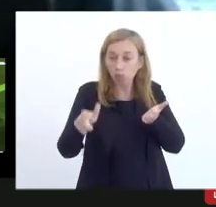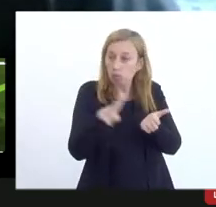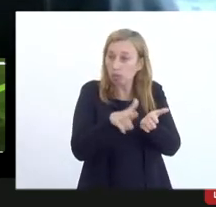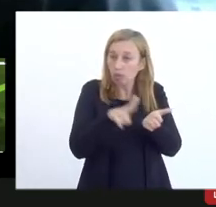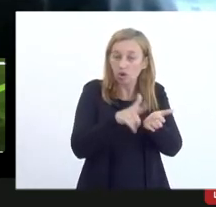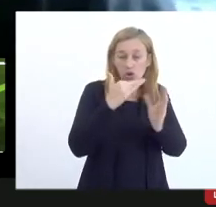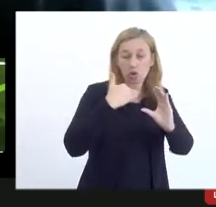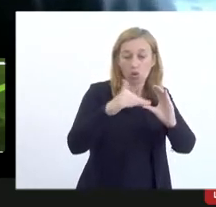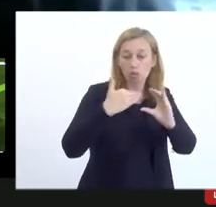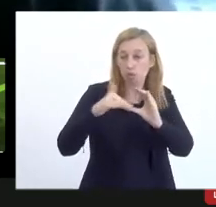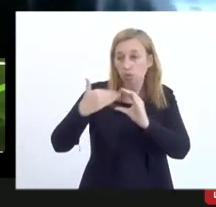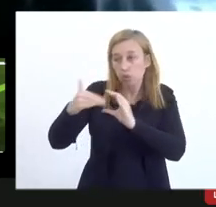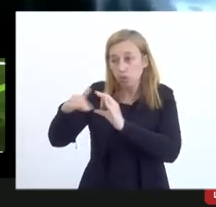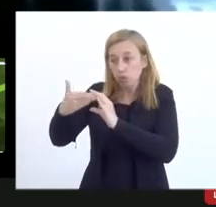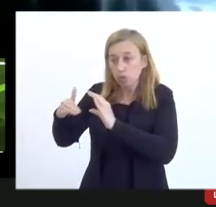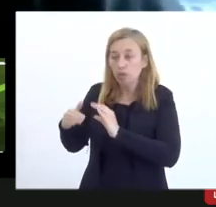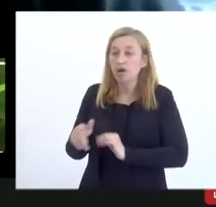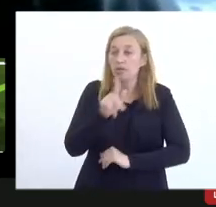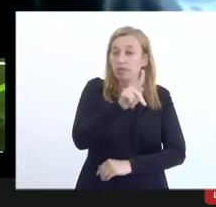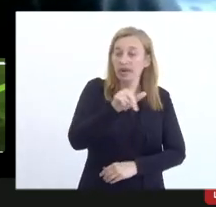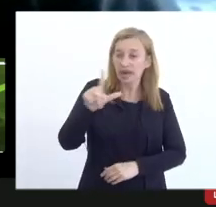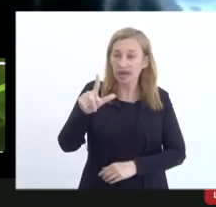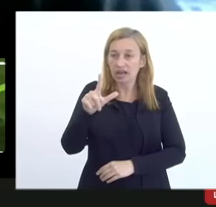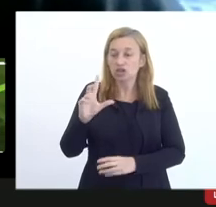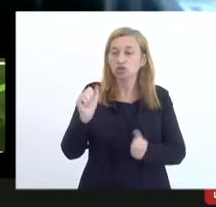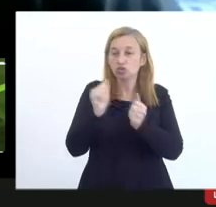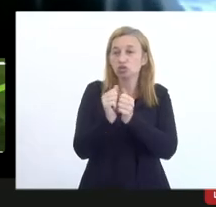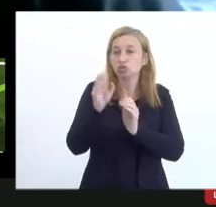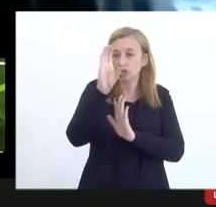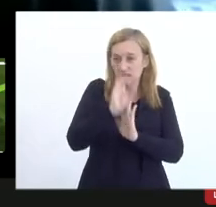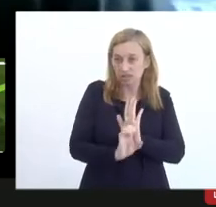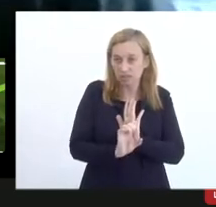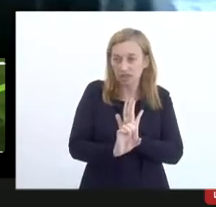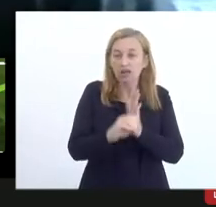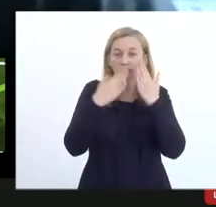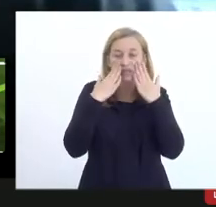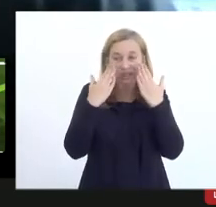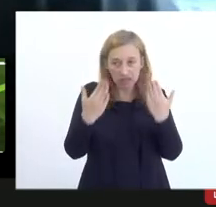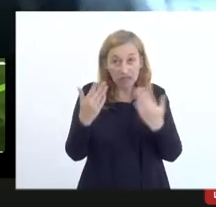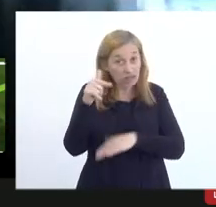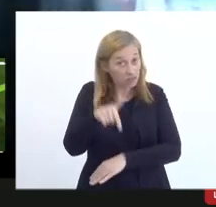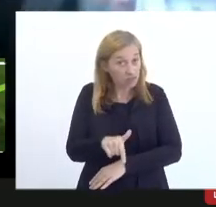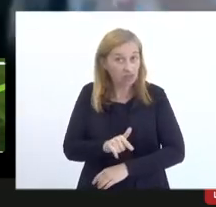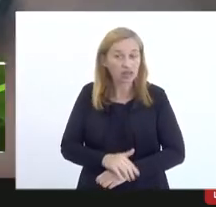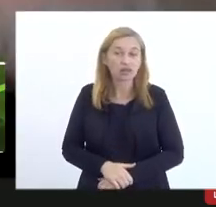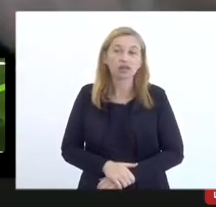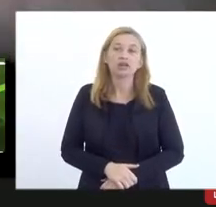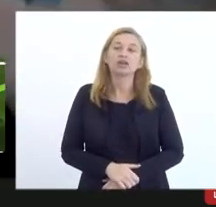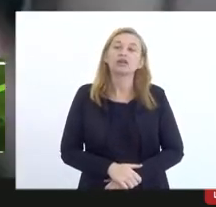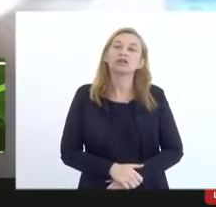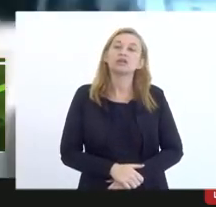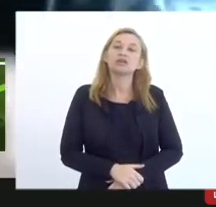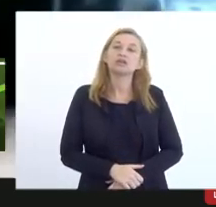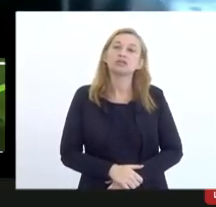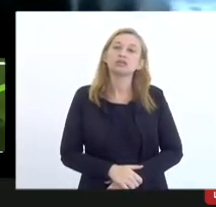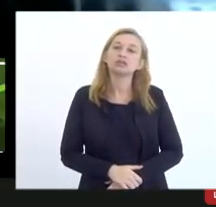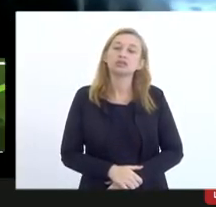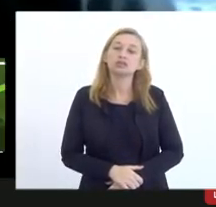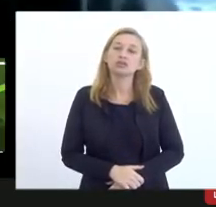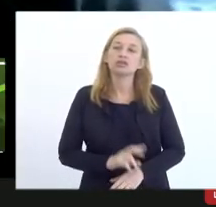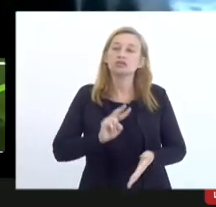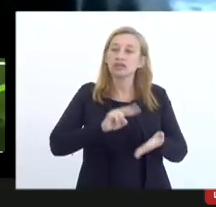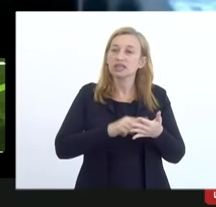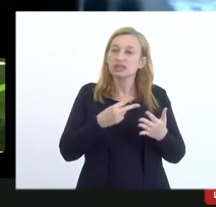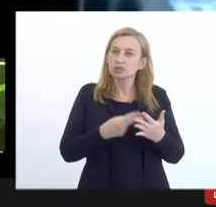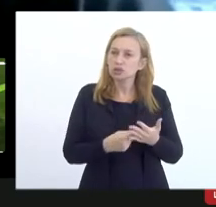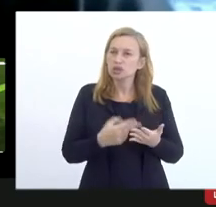todos aqui o PL com as emendas que foram apresentadas aqui, porque uma coisa é o conceito geral, quando você vai traduzir,